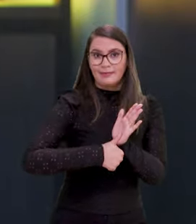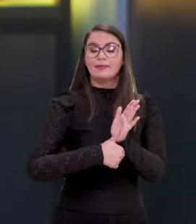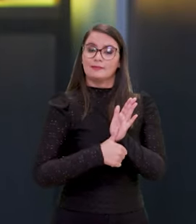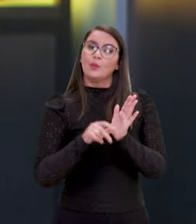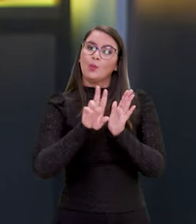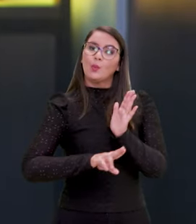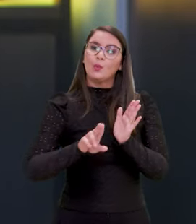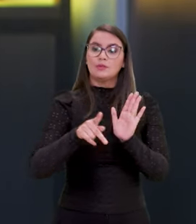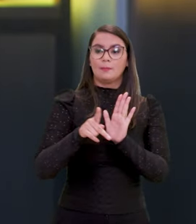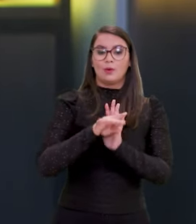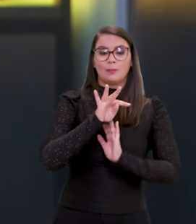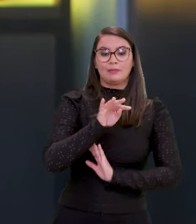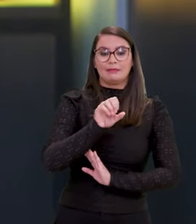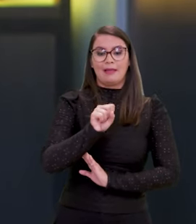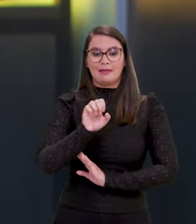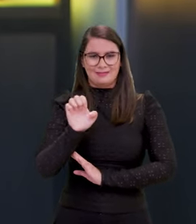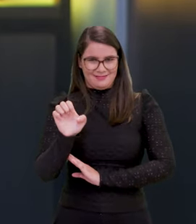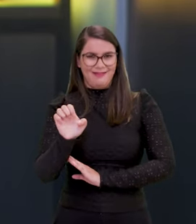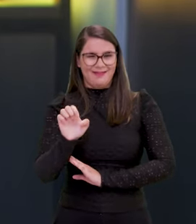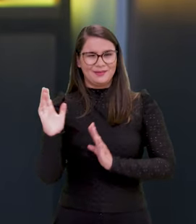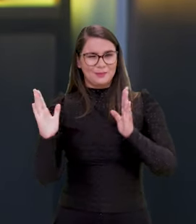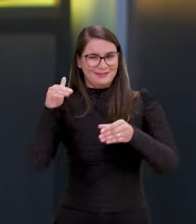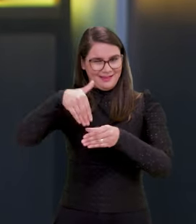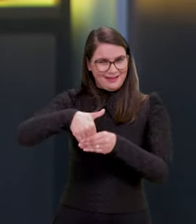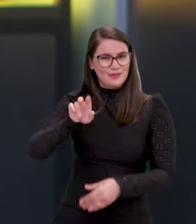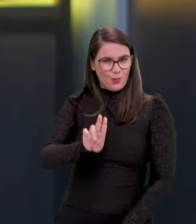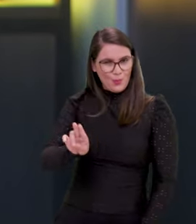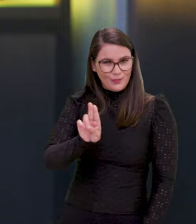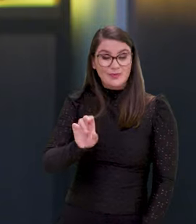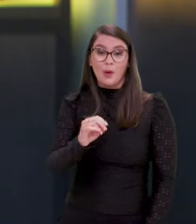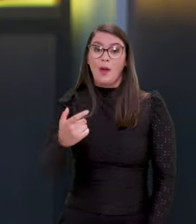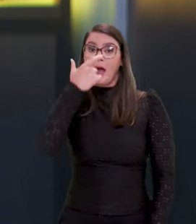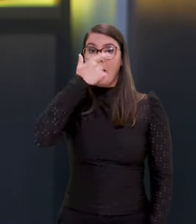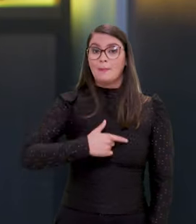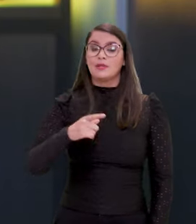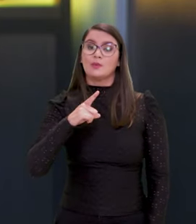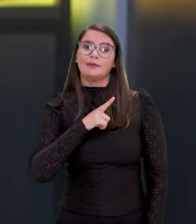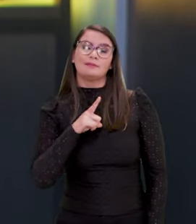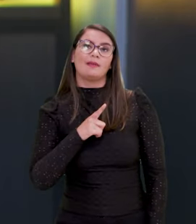a gente utiliza do TSE, que é utilizado, inclusive, no padrão das eleições. Ou a pessoa, quando ela tem o token de